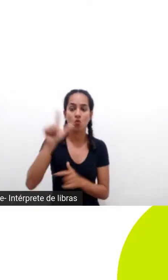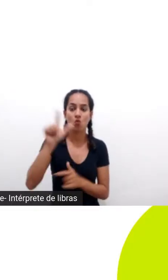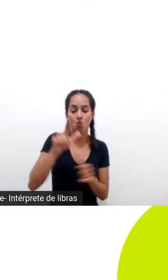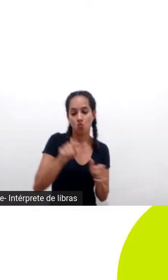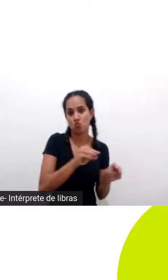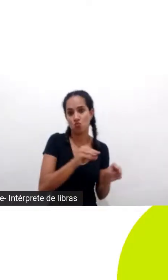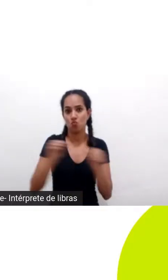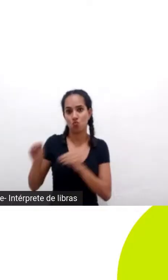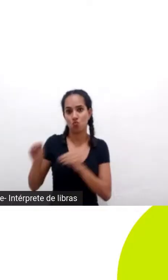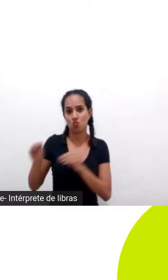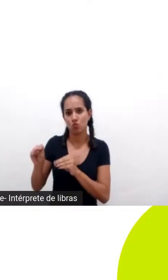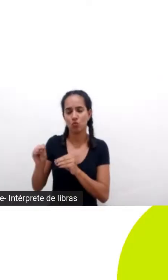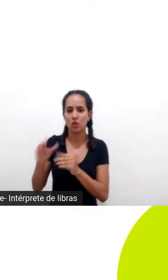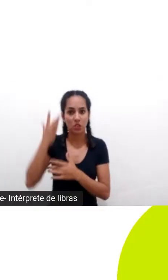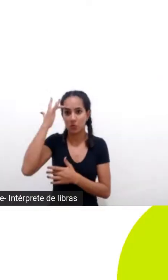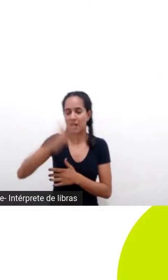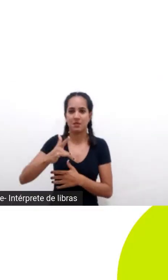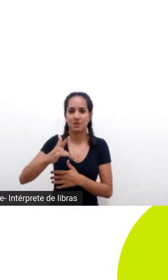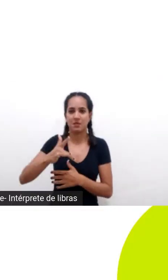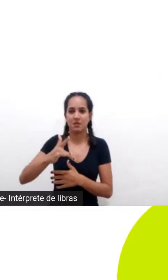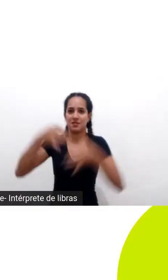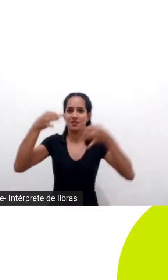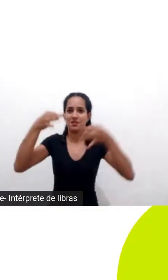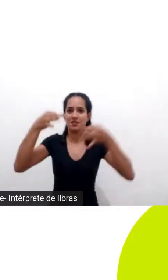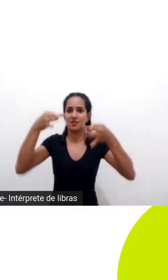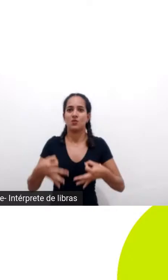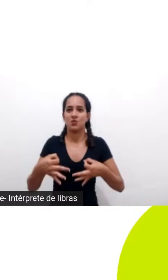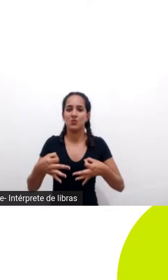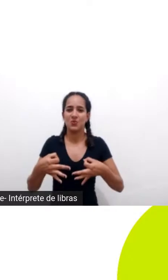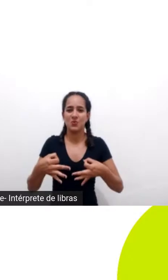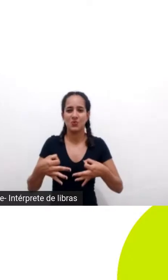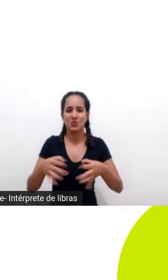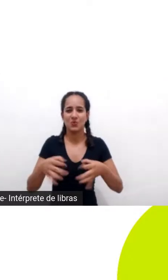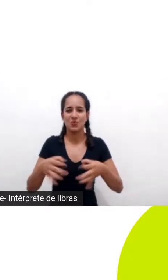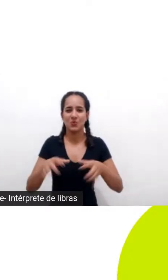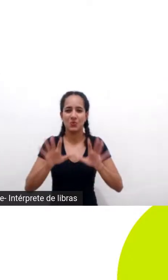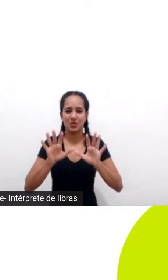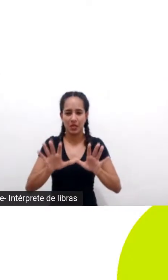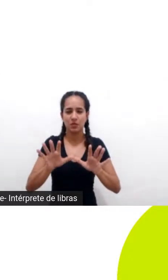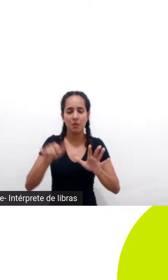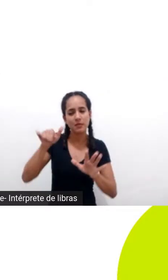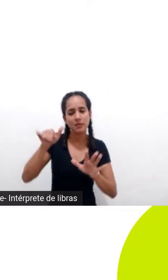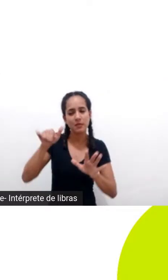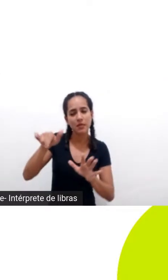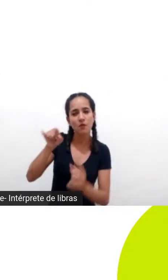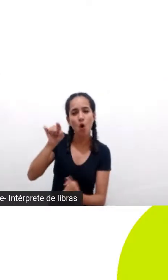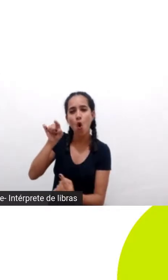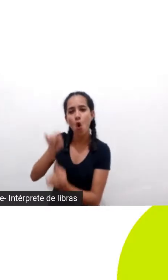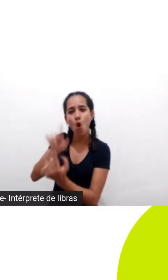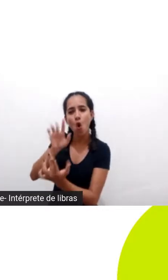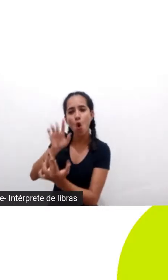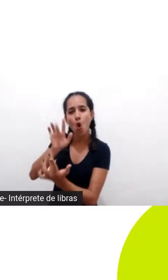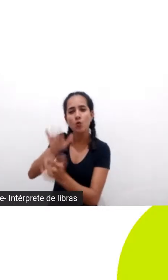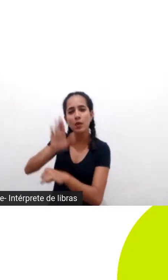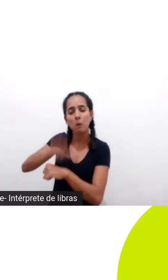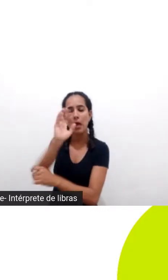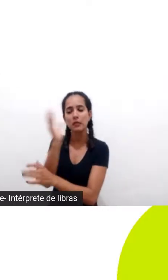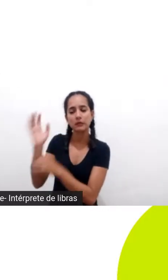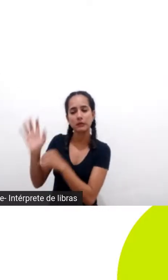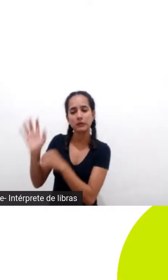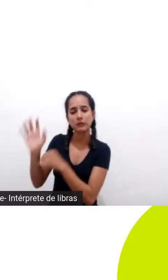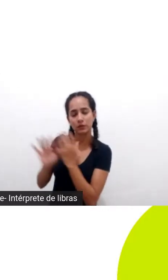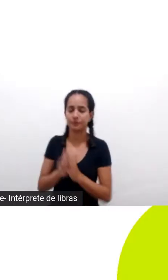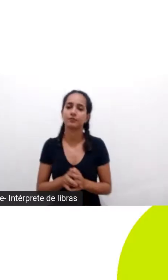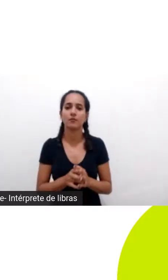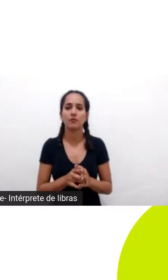sabe se deu certo mas eles estão mais em um idilho de harmonia com a natureza e o último conceito que eu gostaria de trazer